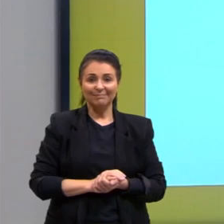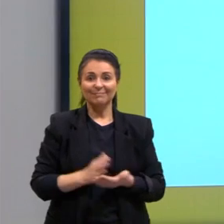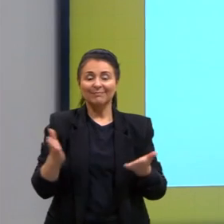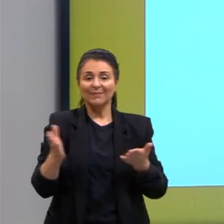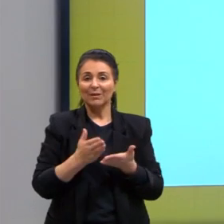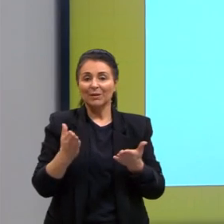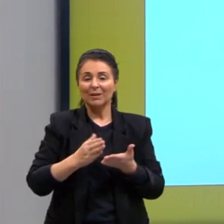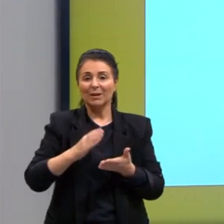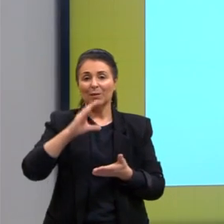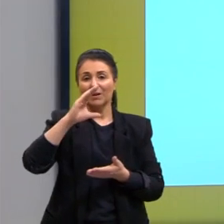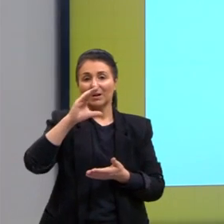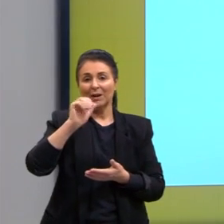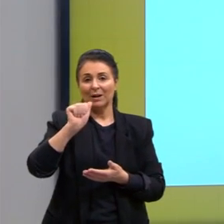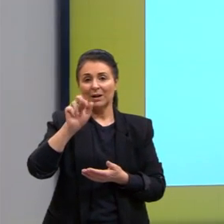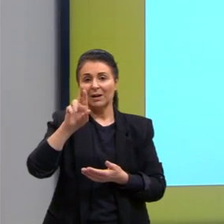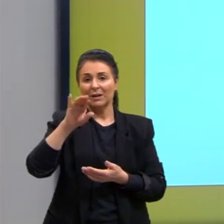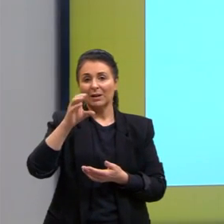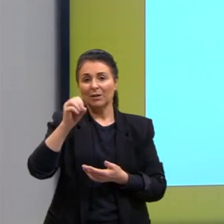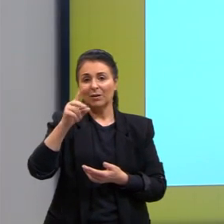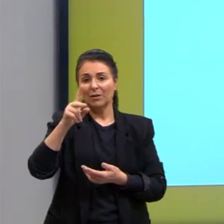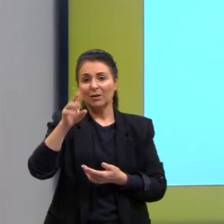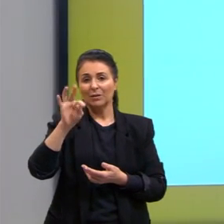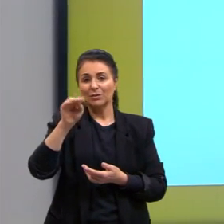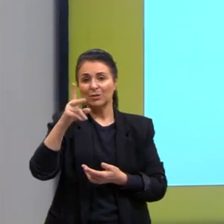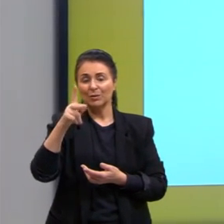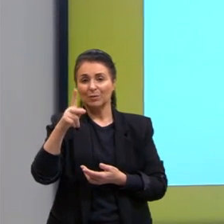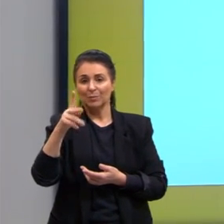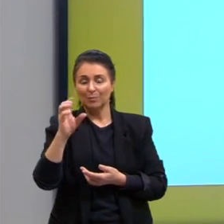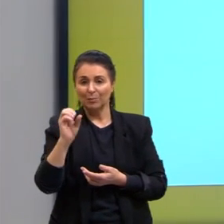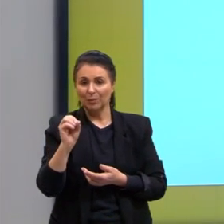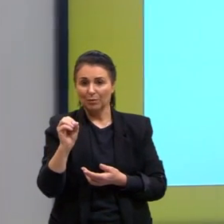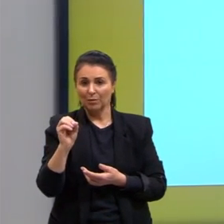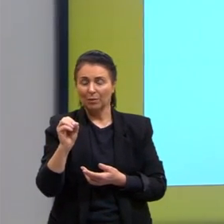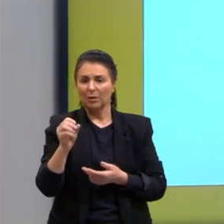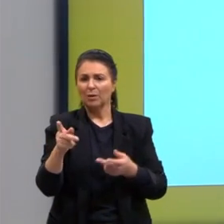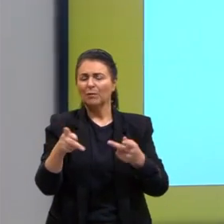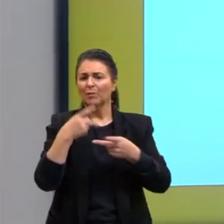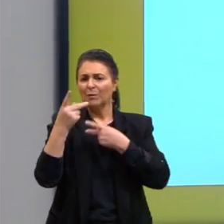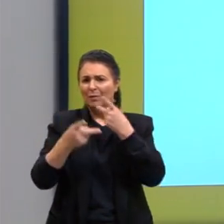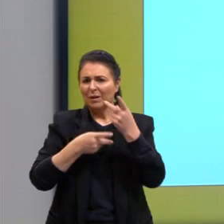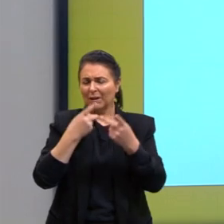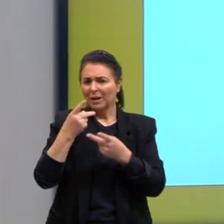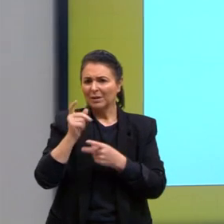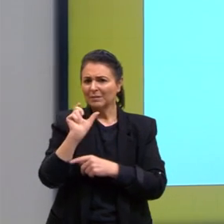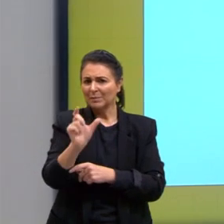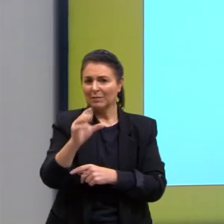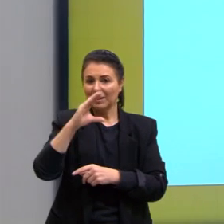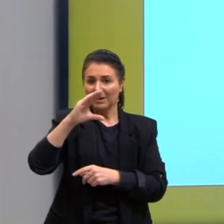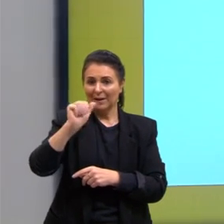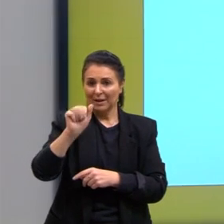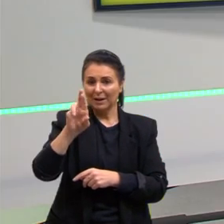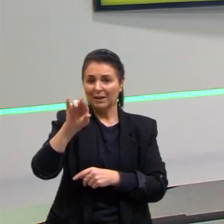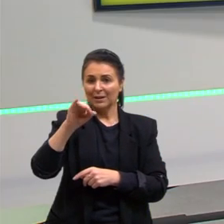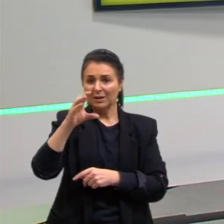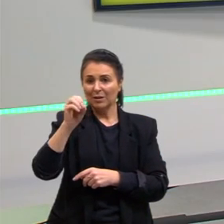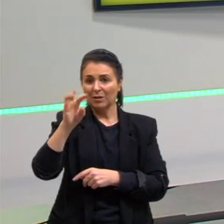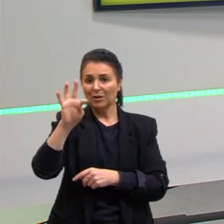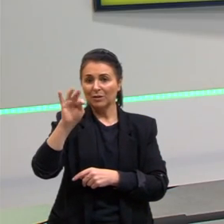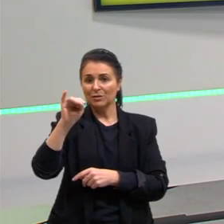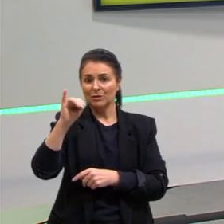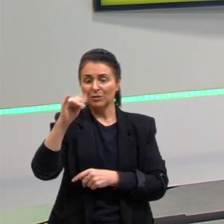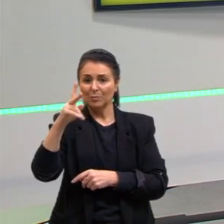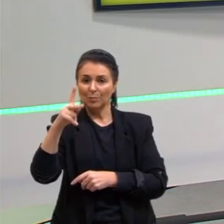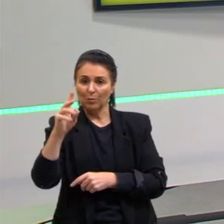cariótipo. Já ouviram falar em cariótipo? Ah, vou fazer lá o meu cariótipo. Então, o que é cariótipo? É uma